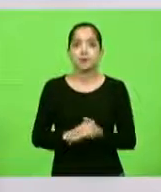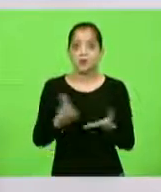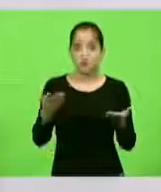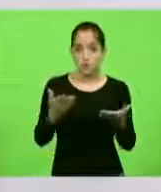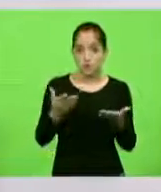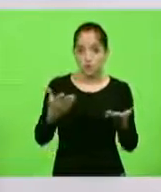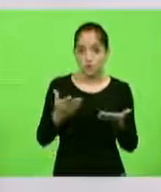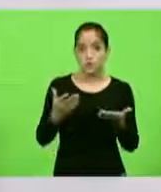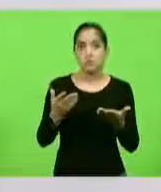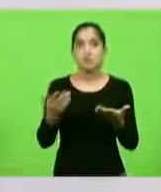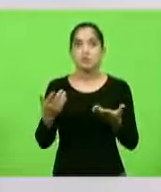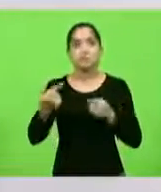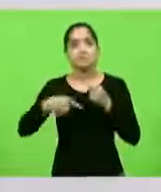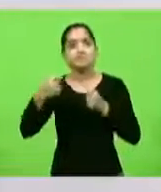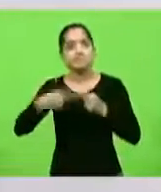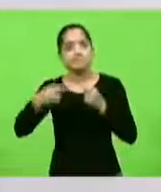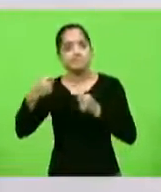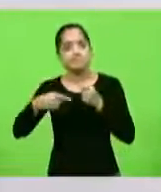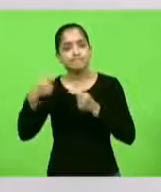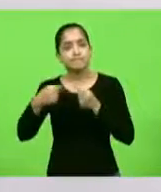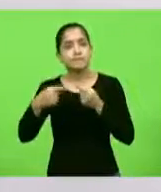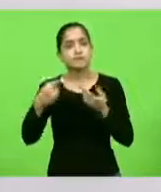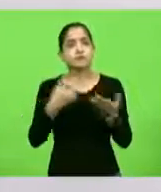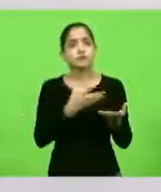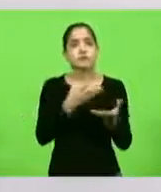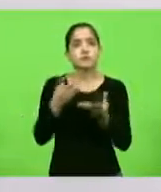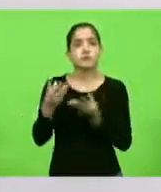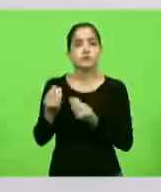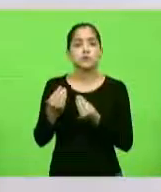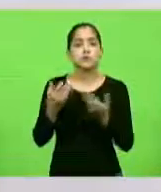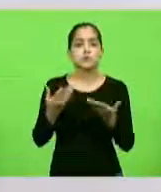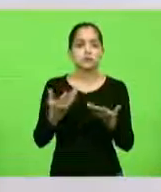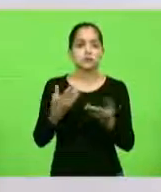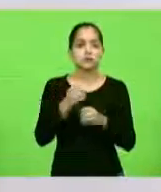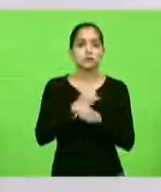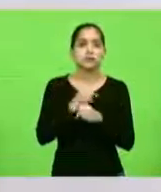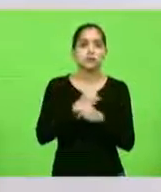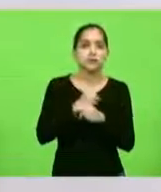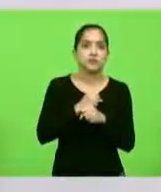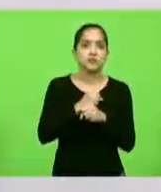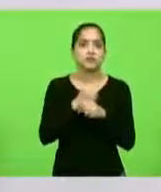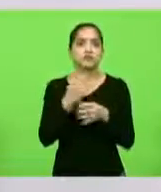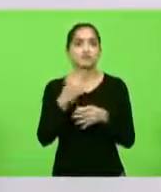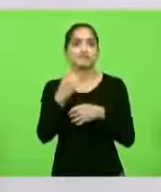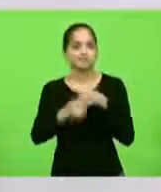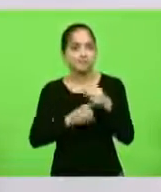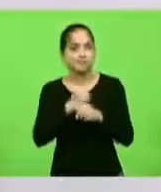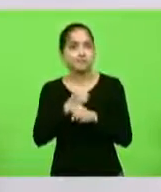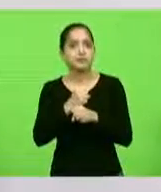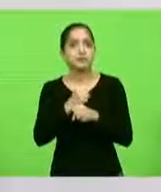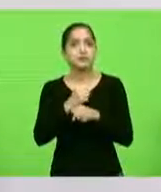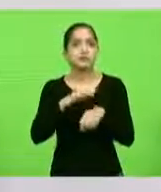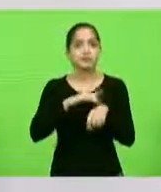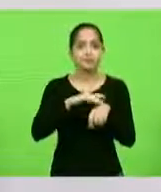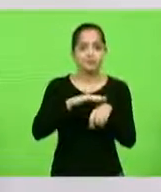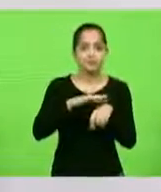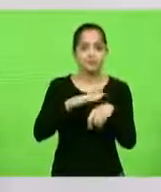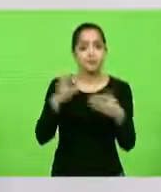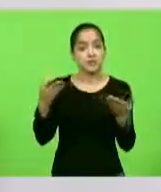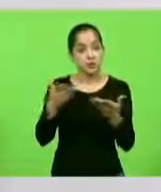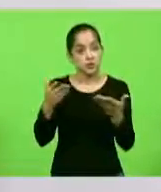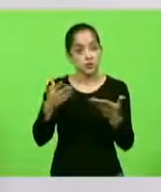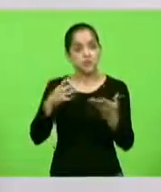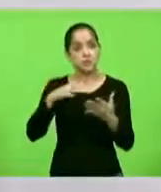tanto nos últimos dias, nos últimos tempos, nos últimos 13 meses em doença, doença, doença. Hoje eu vim falar que hoje é o dia mundial